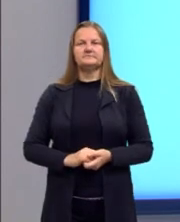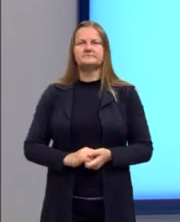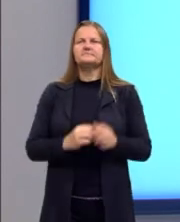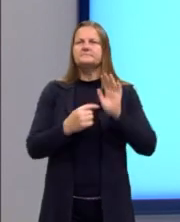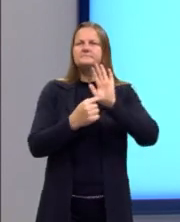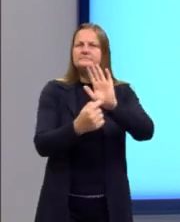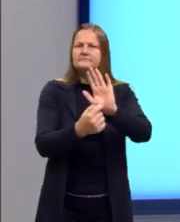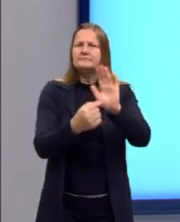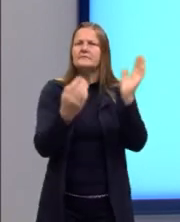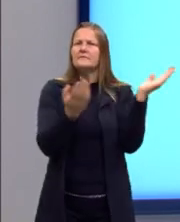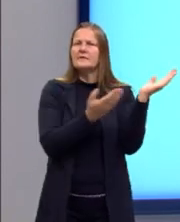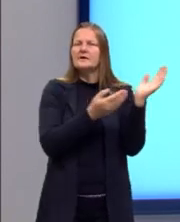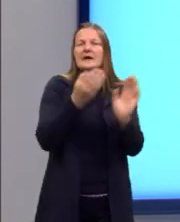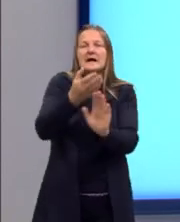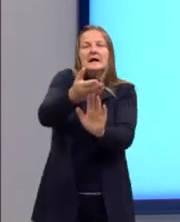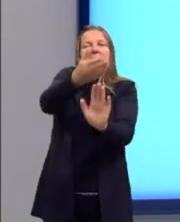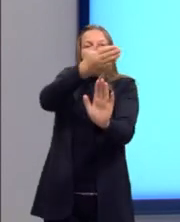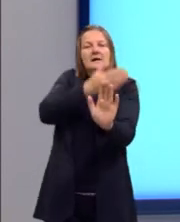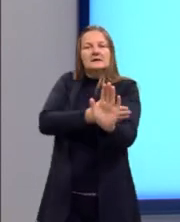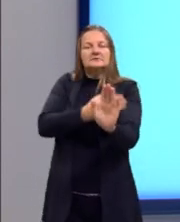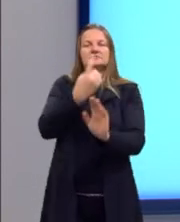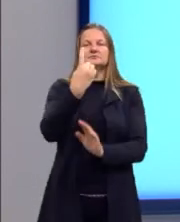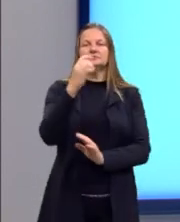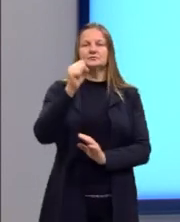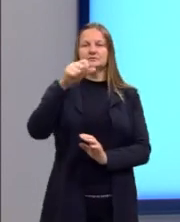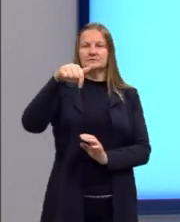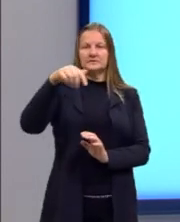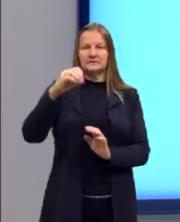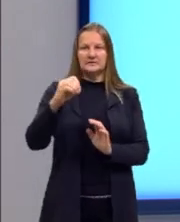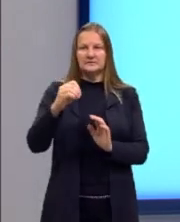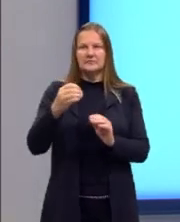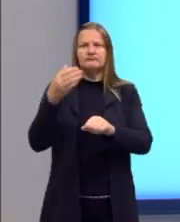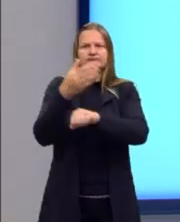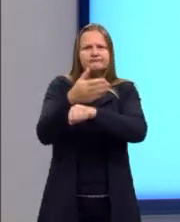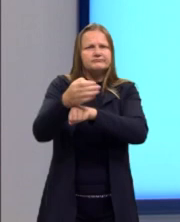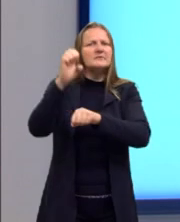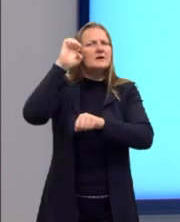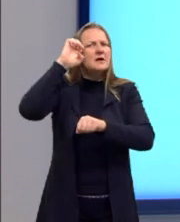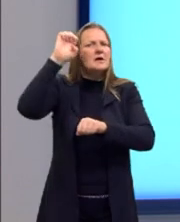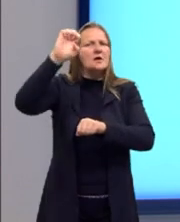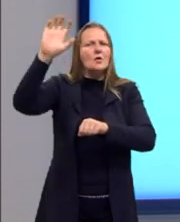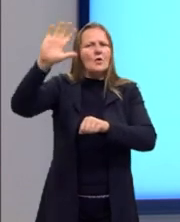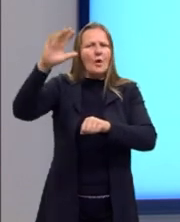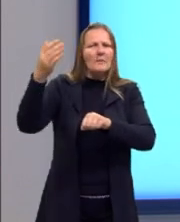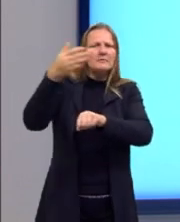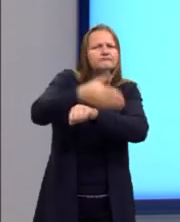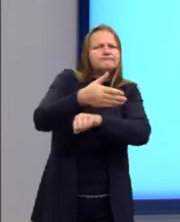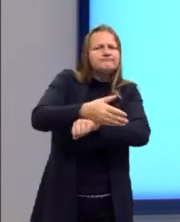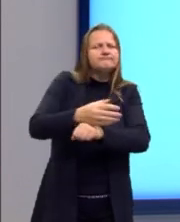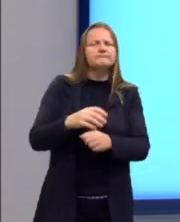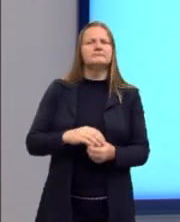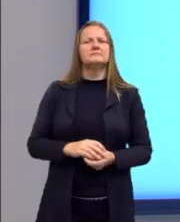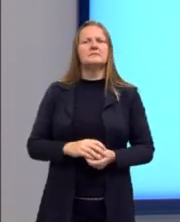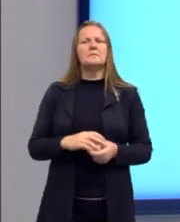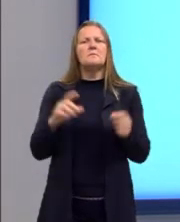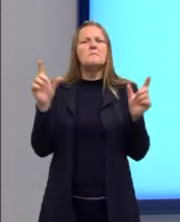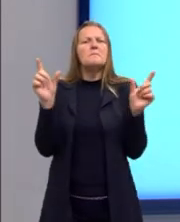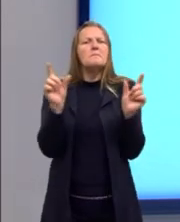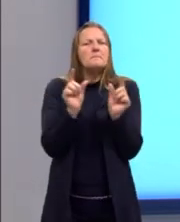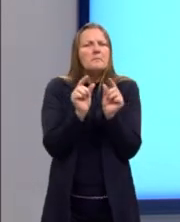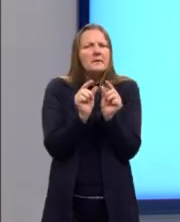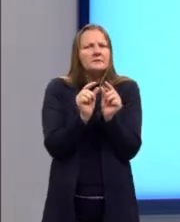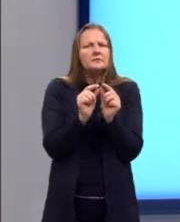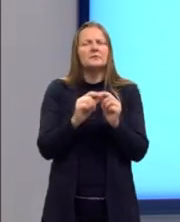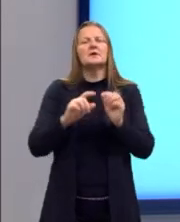gente mostra, antes de 1870, a presença europeia no continente africano, ela era muito